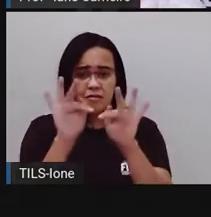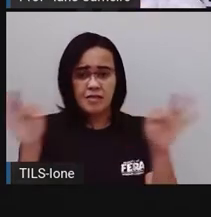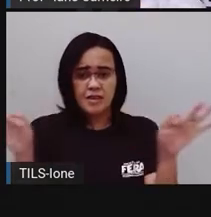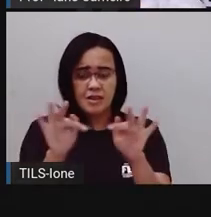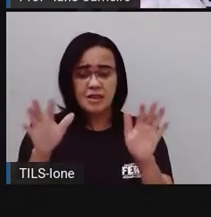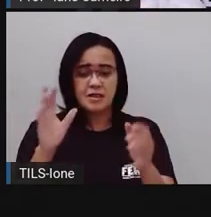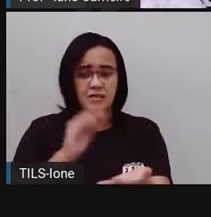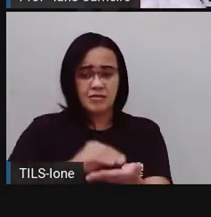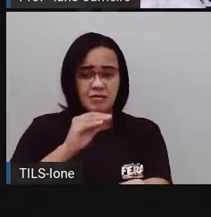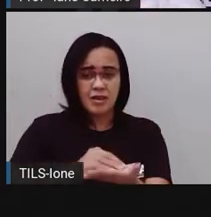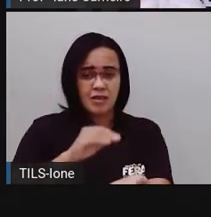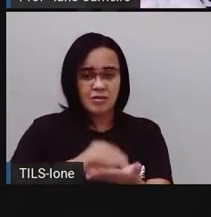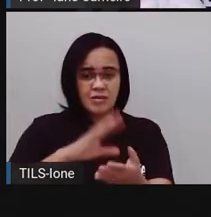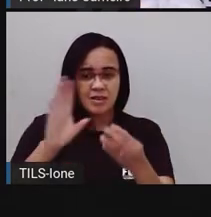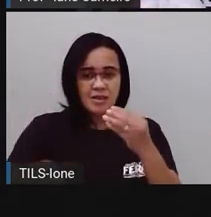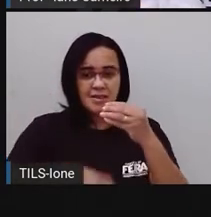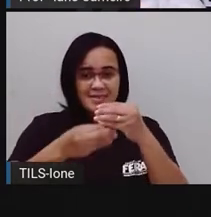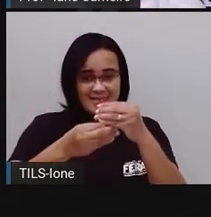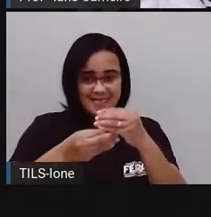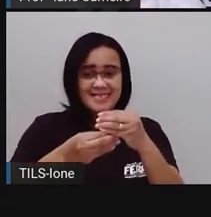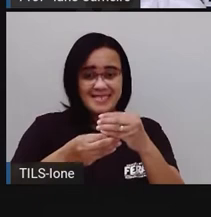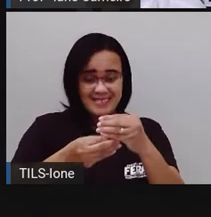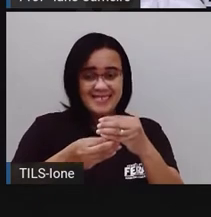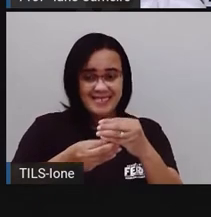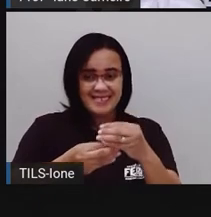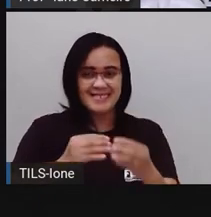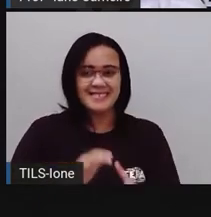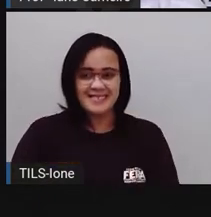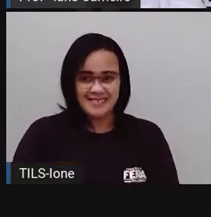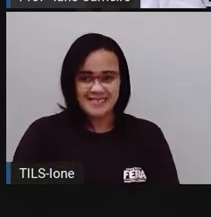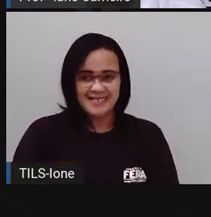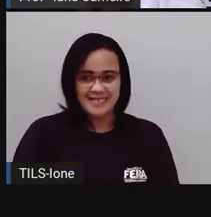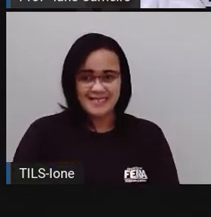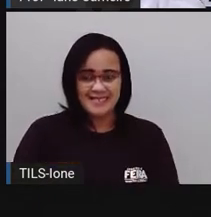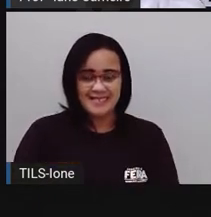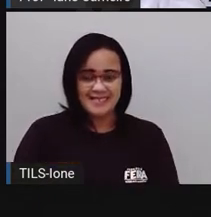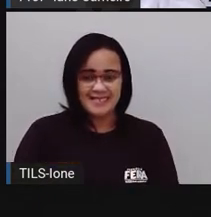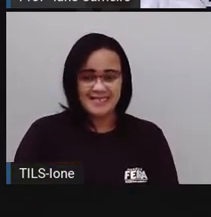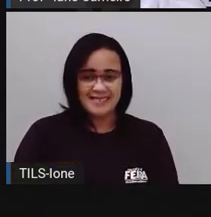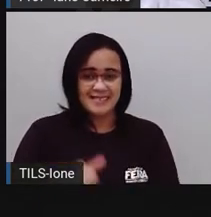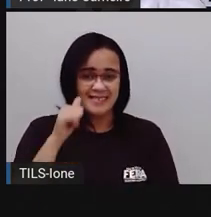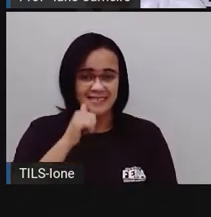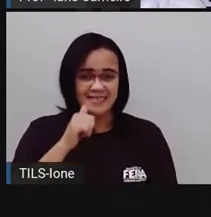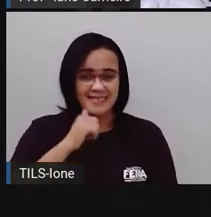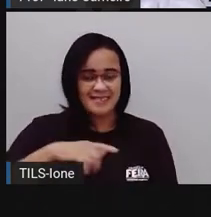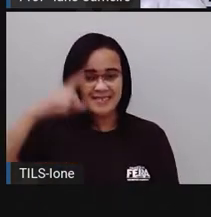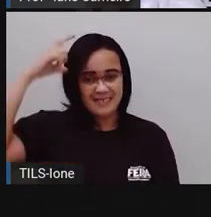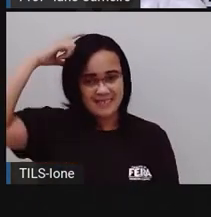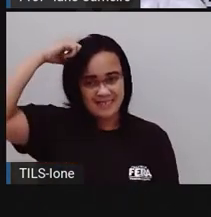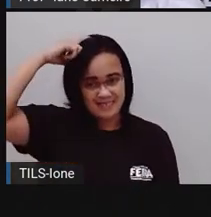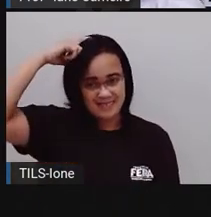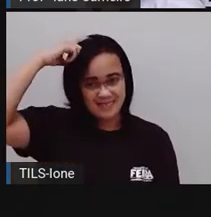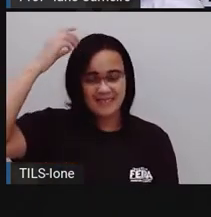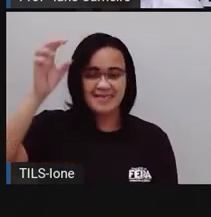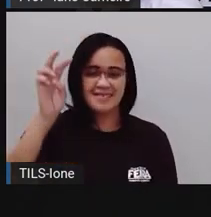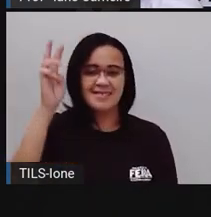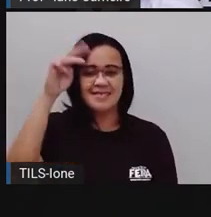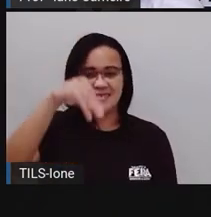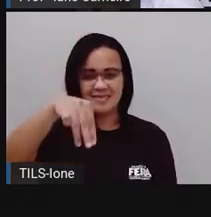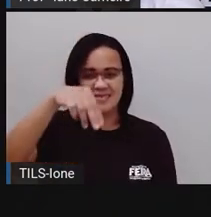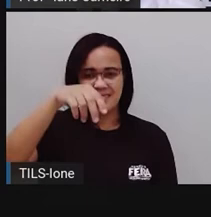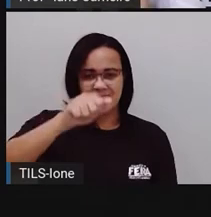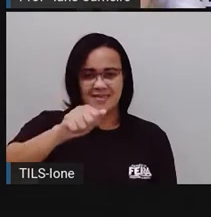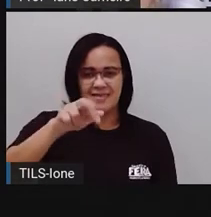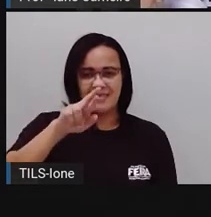é a Princesa Maribel. Esta é a Princesa Maribel.